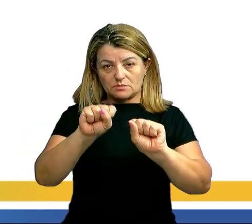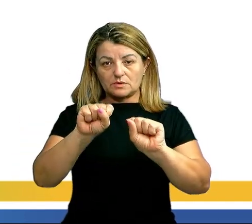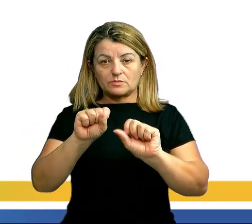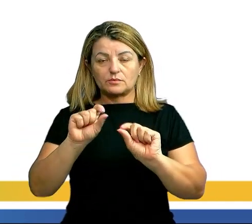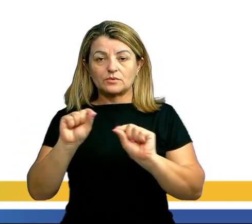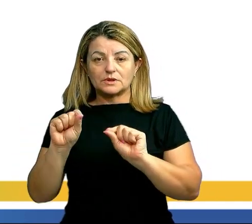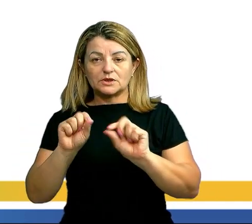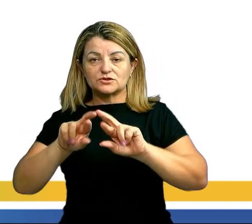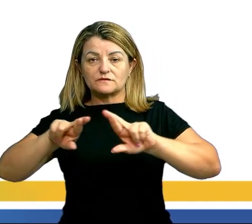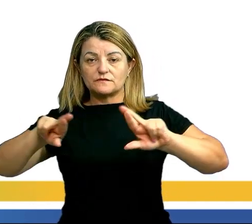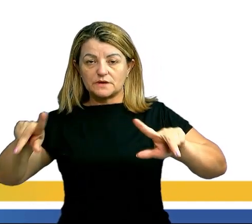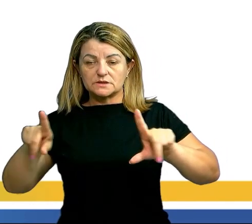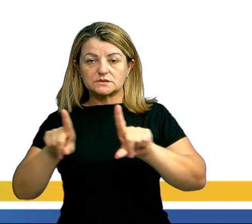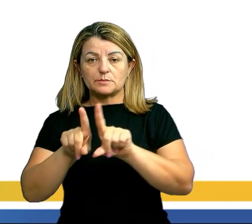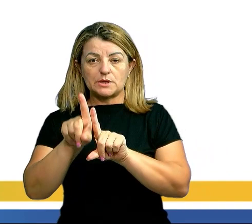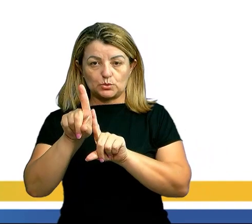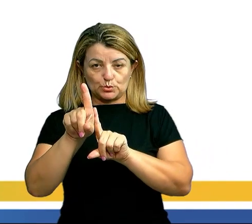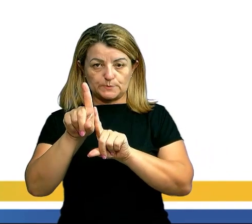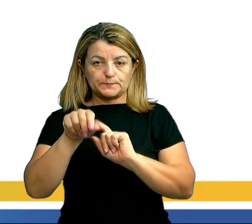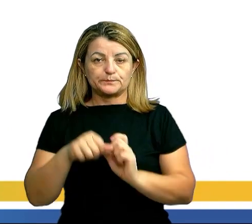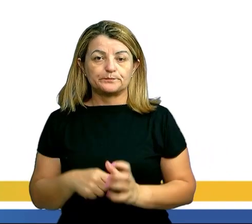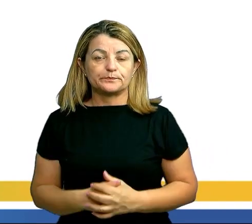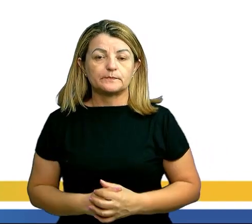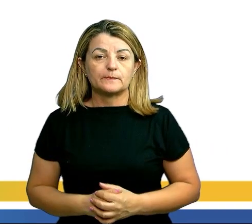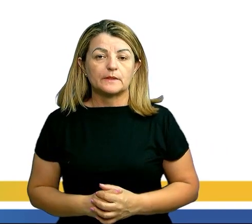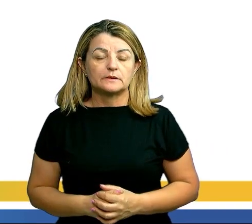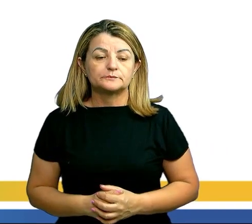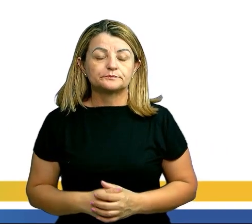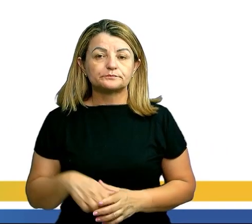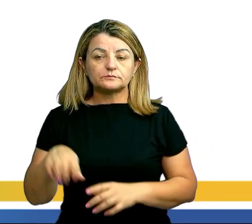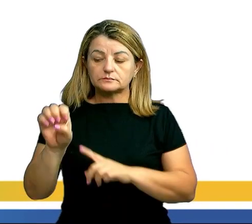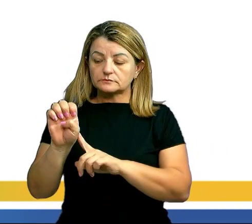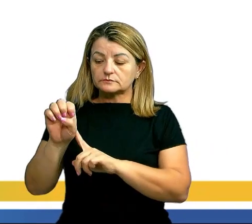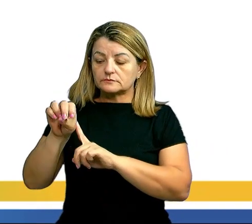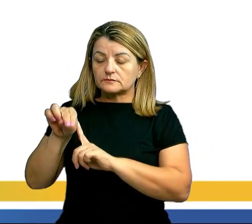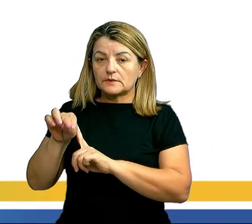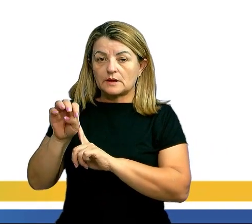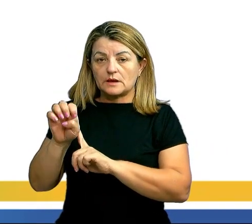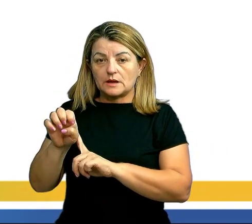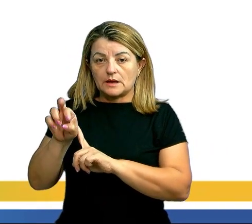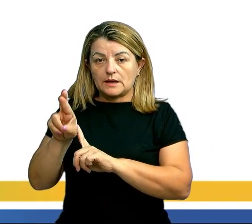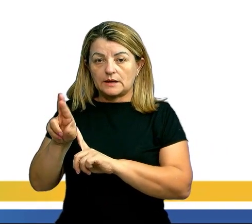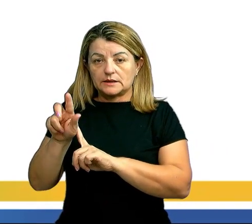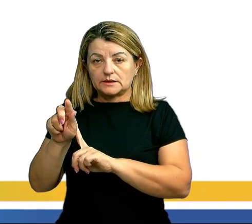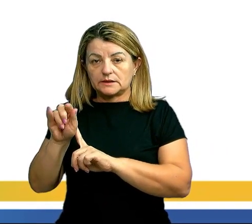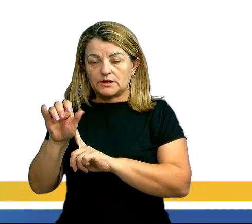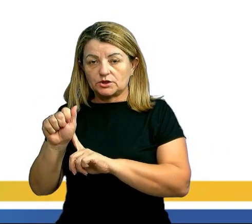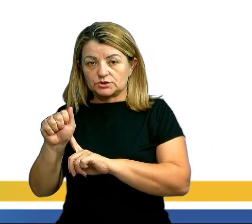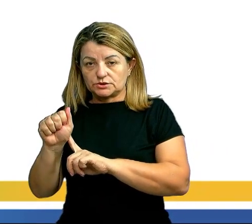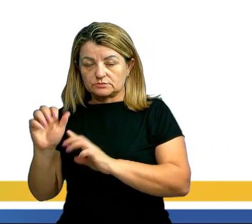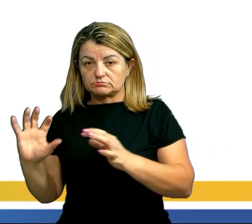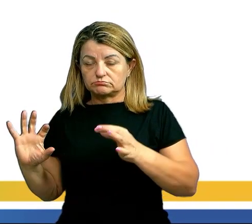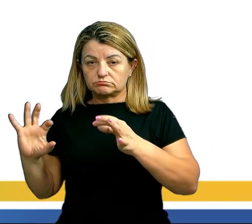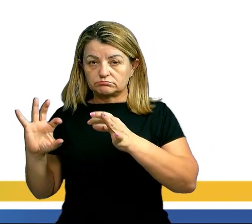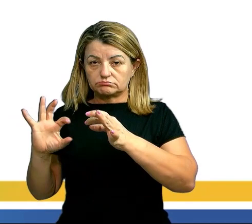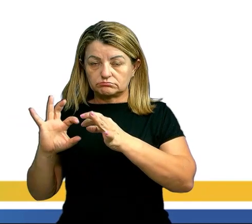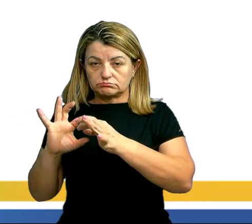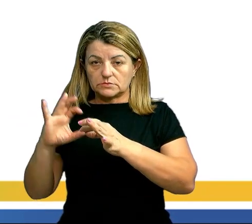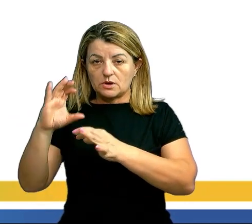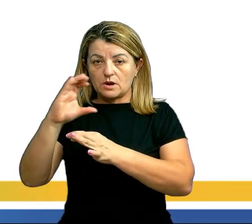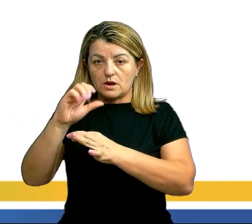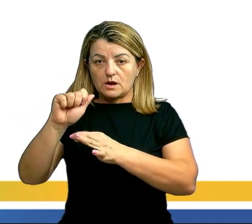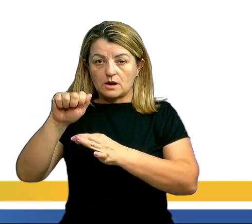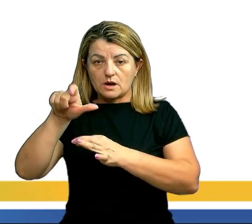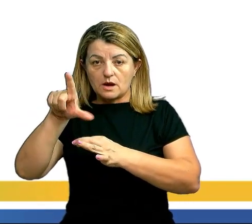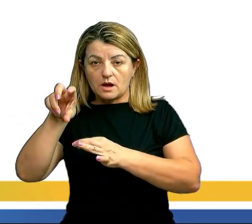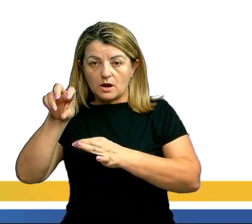de temperatura entre eles. A energia que falamos que é associada ao calor, ela é medida em joules, de acordo com o sistema